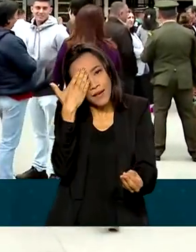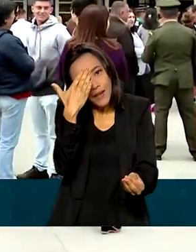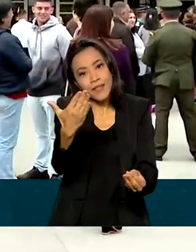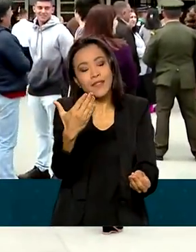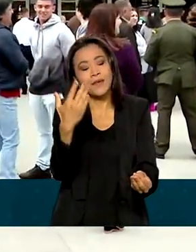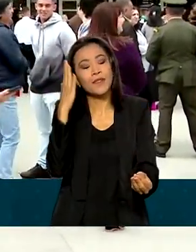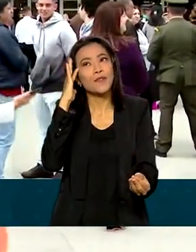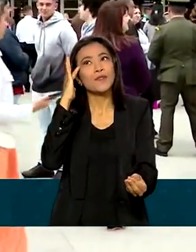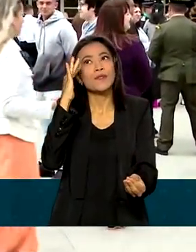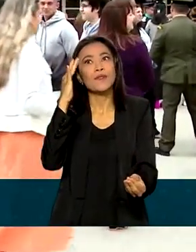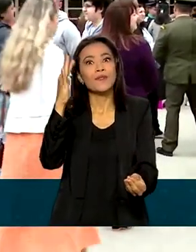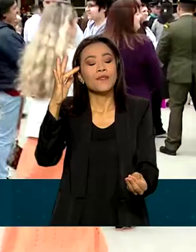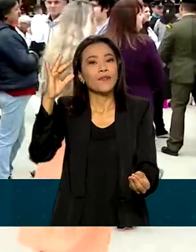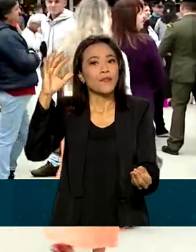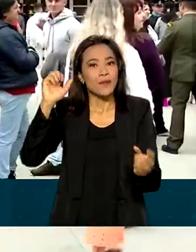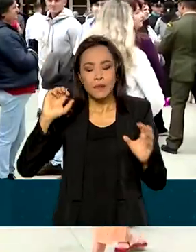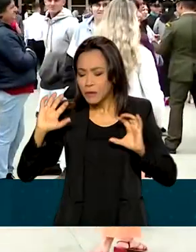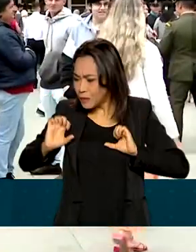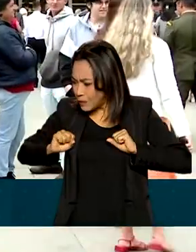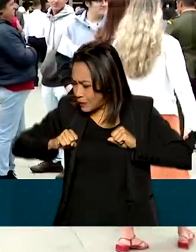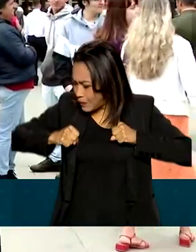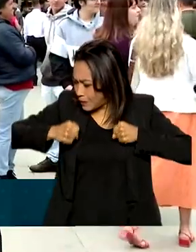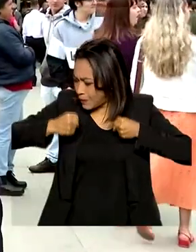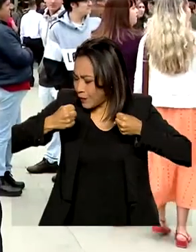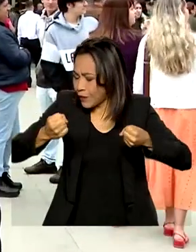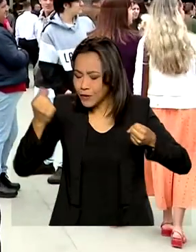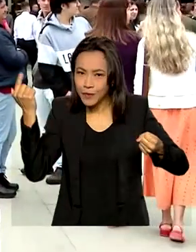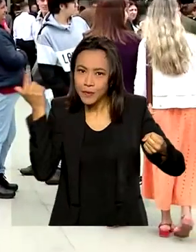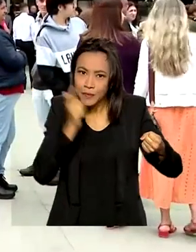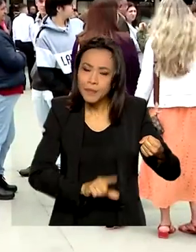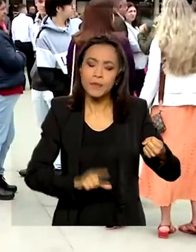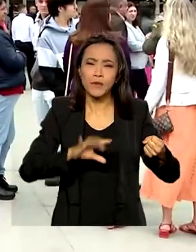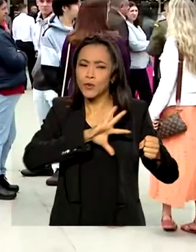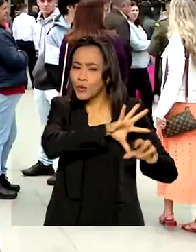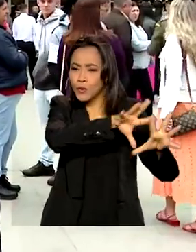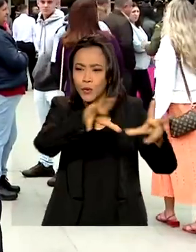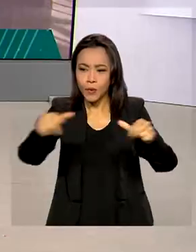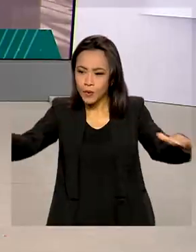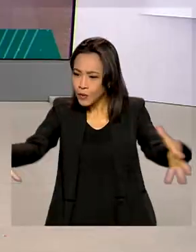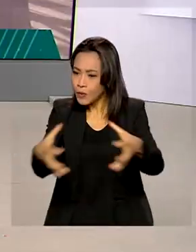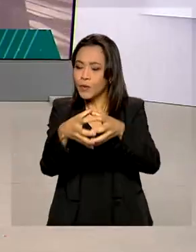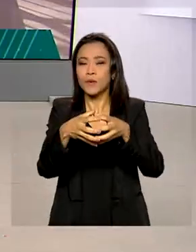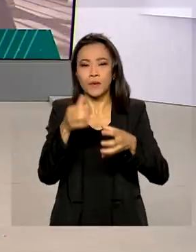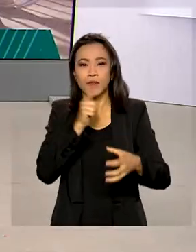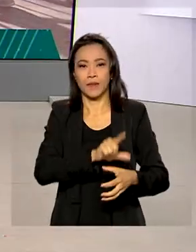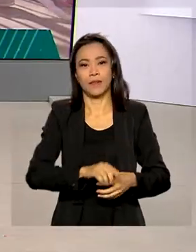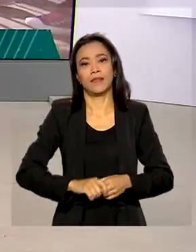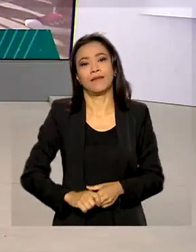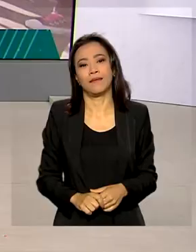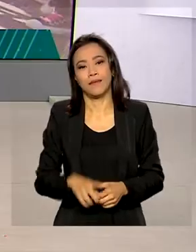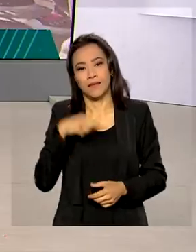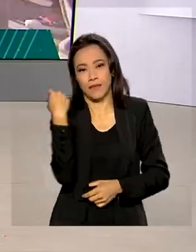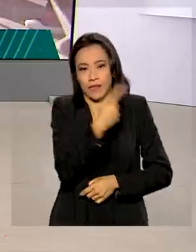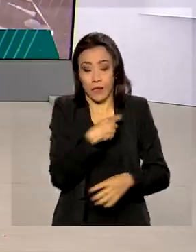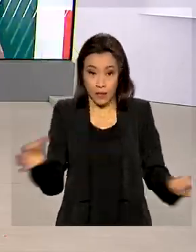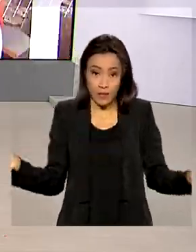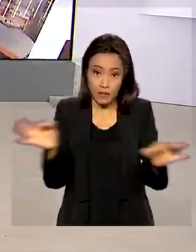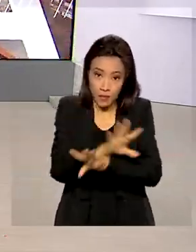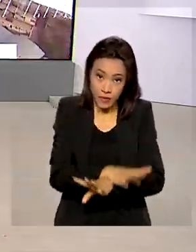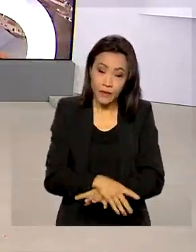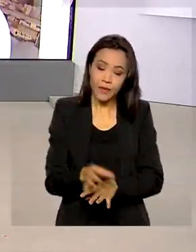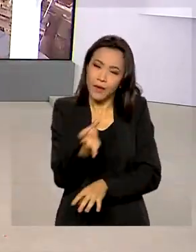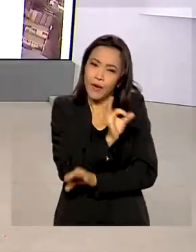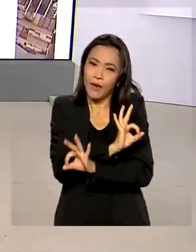concretização de todo o esforço que eu creio que toda a minha turma teve para chegar até aqui. E a gente fica por aqui,